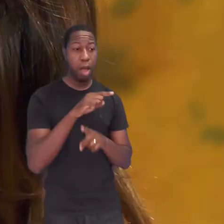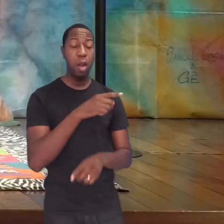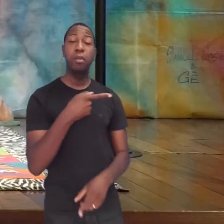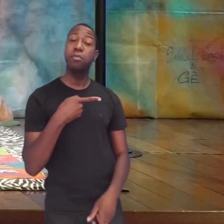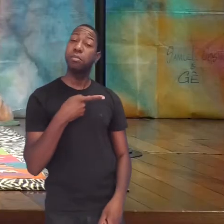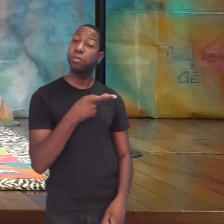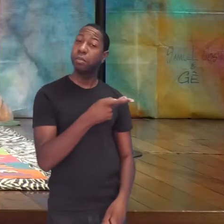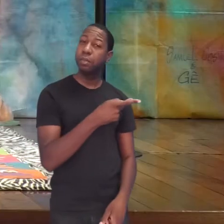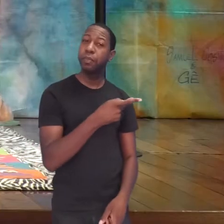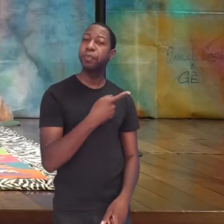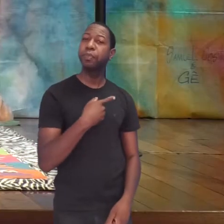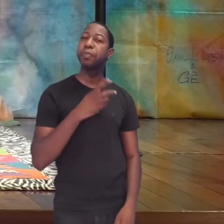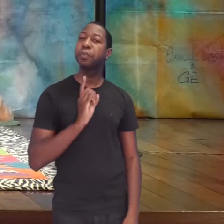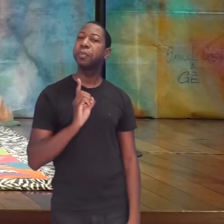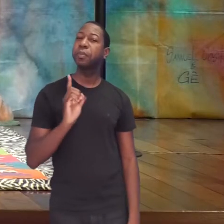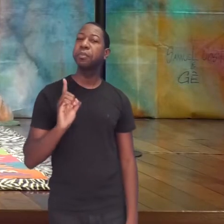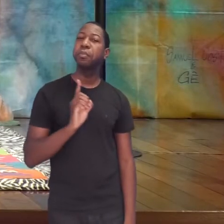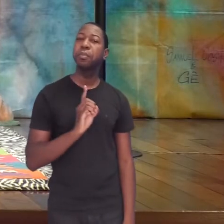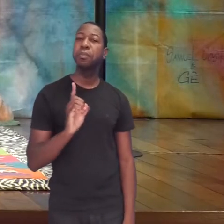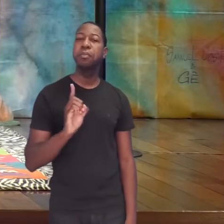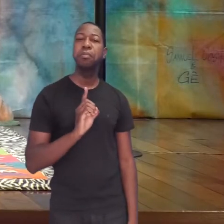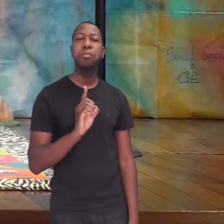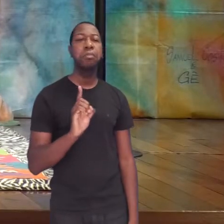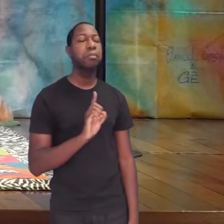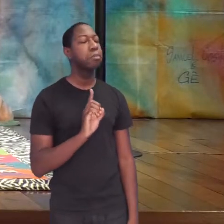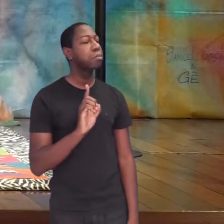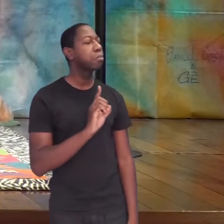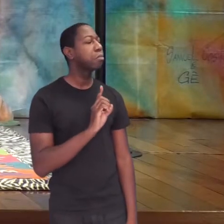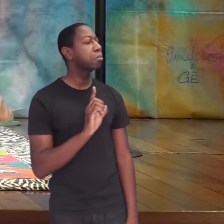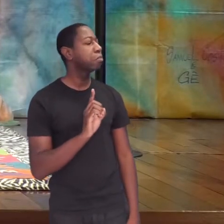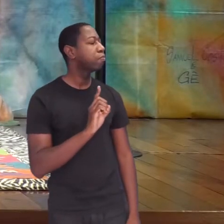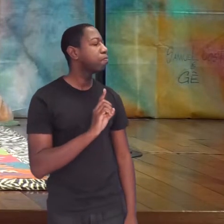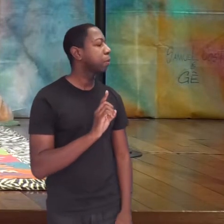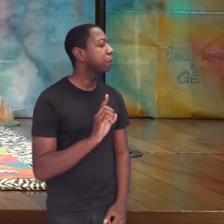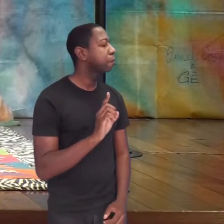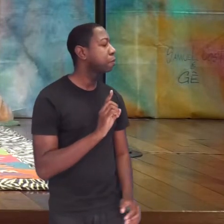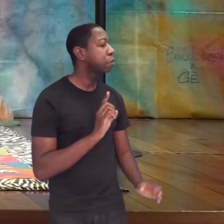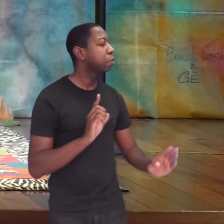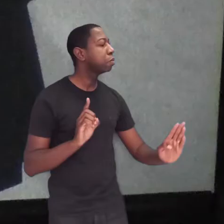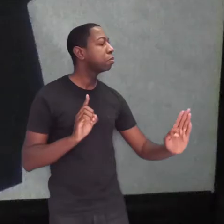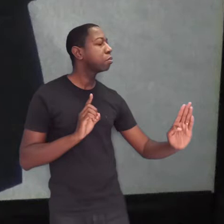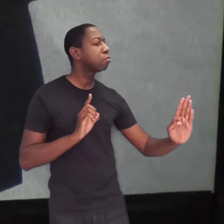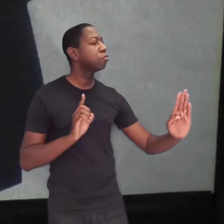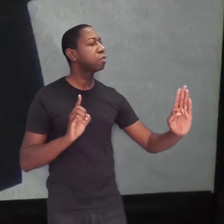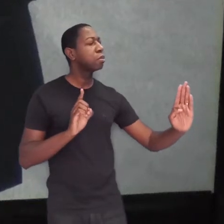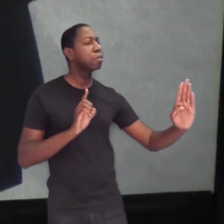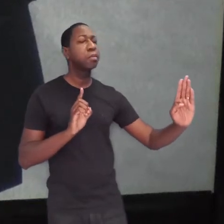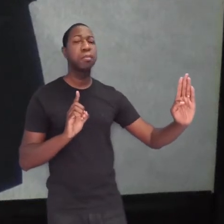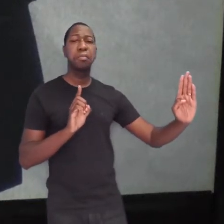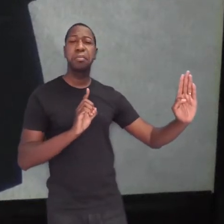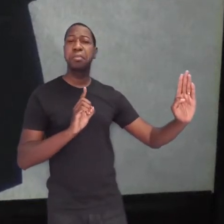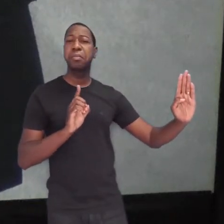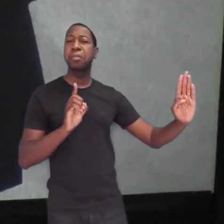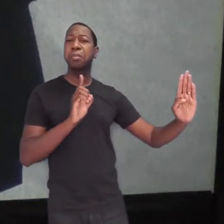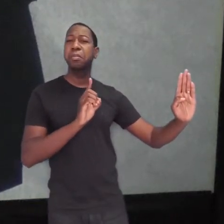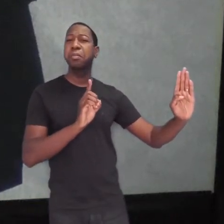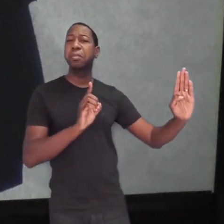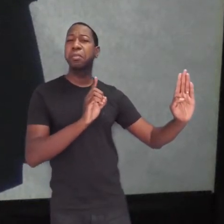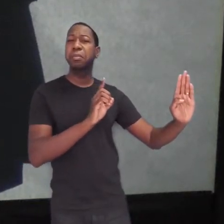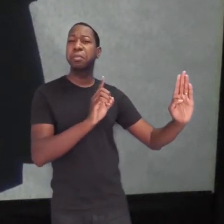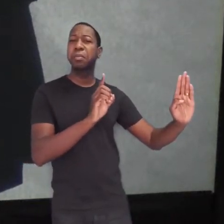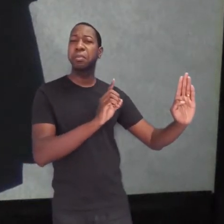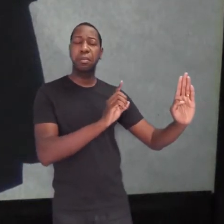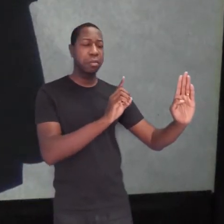assim e pôs-se a caminho daquela casa onde todos falavam que vivia o